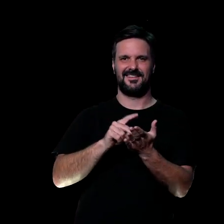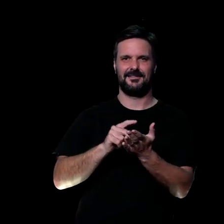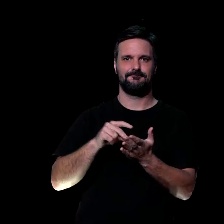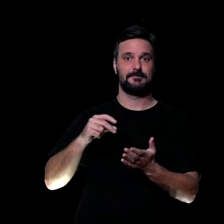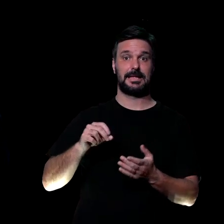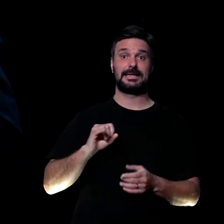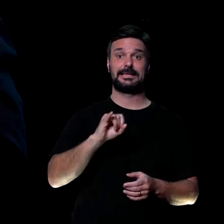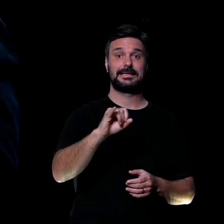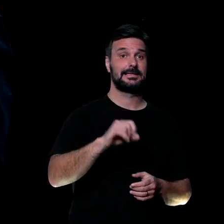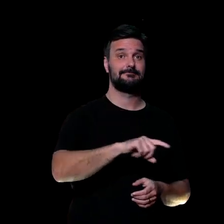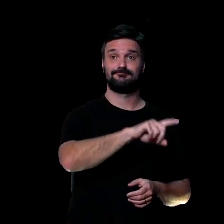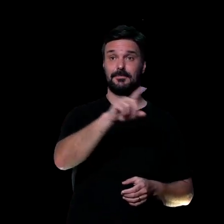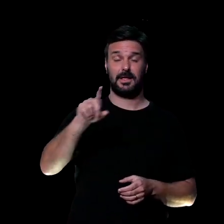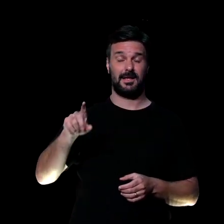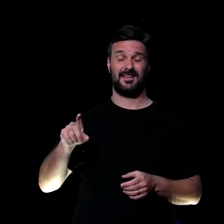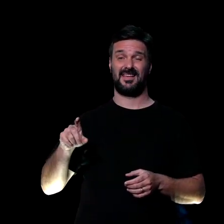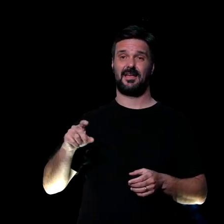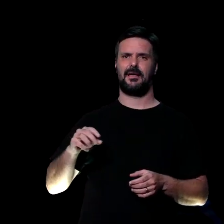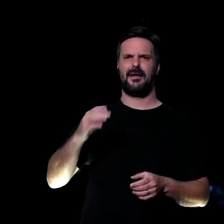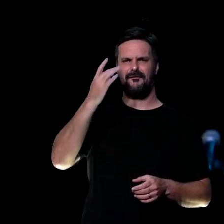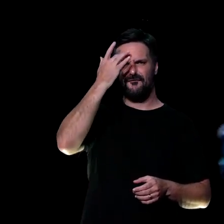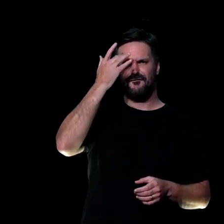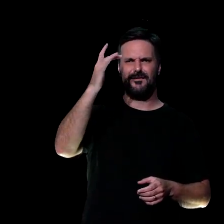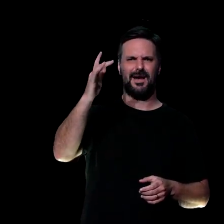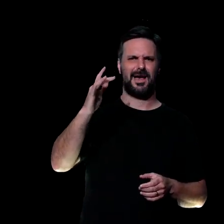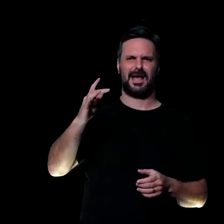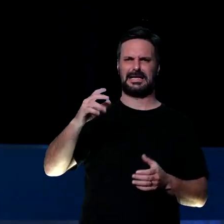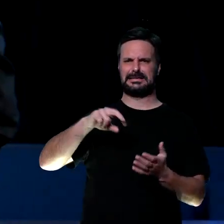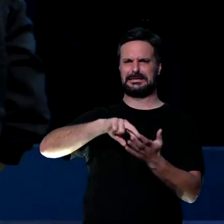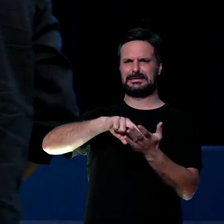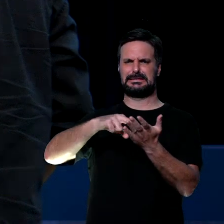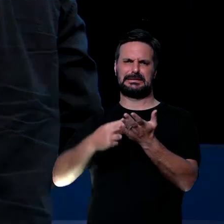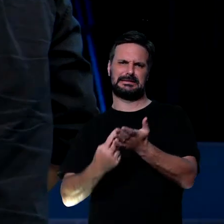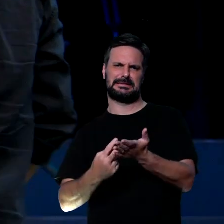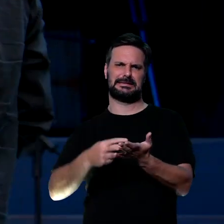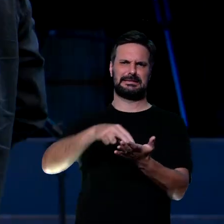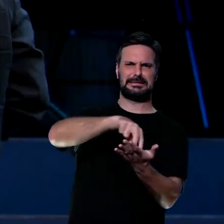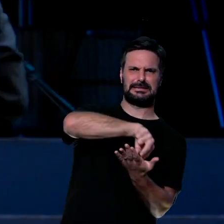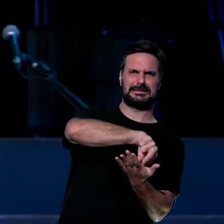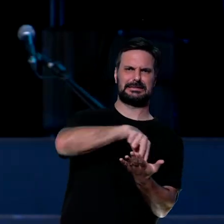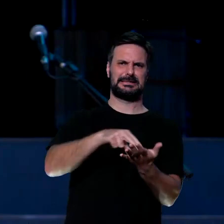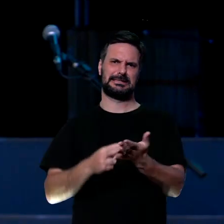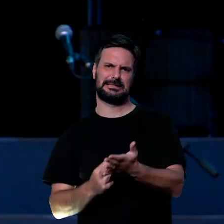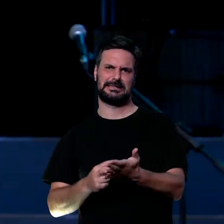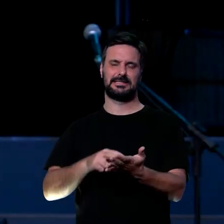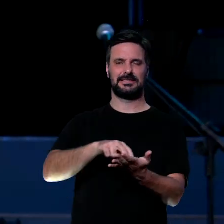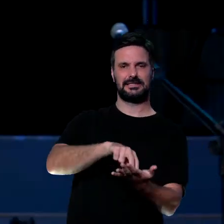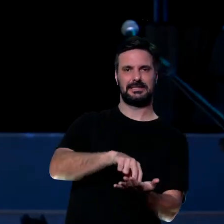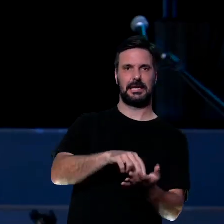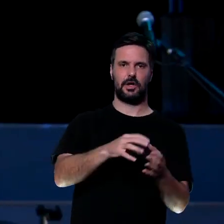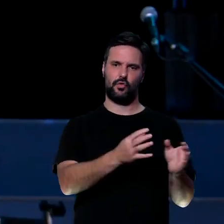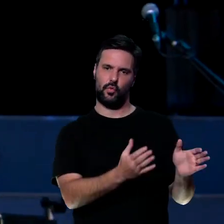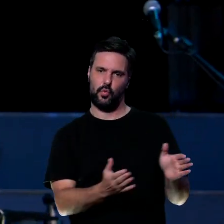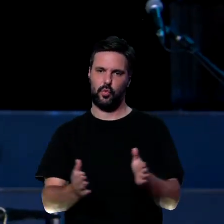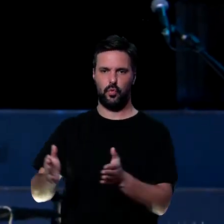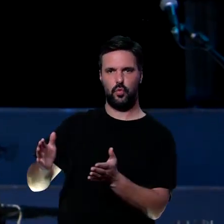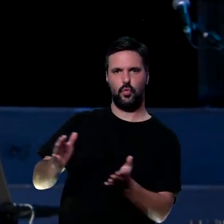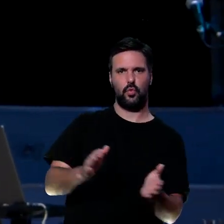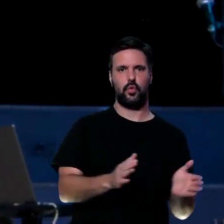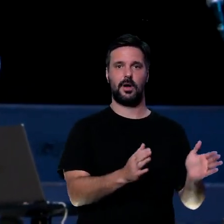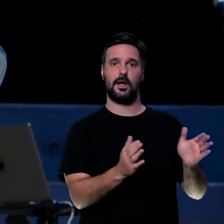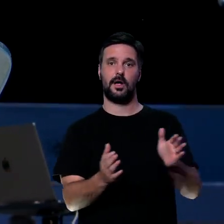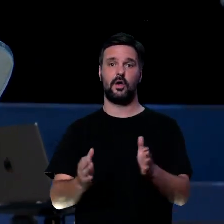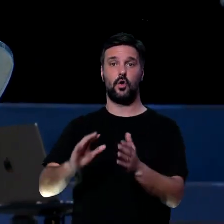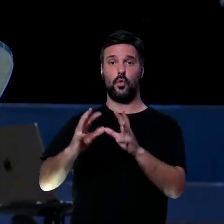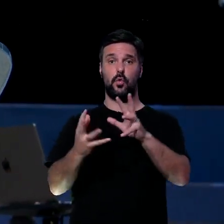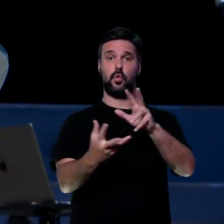fizer isso, a gente vai ser facilmente abalável pelos pensamentos e por a maneira distorcida de enxergar a vida que o